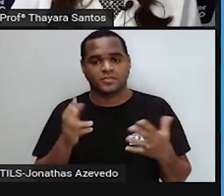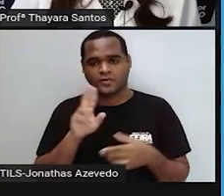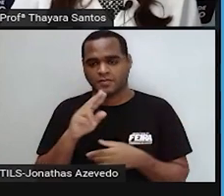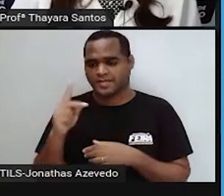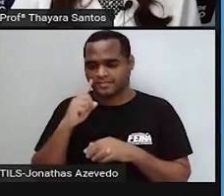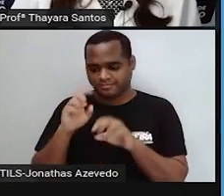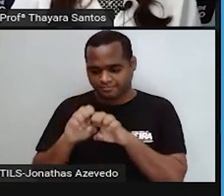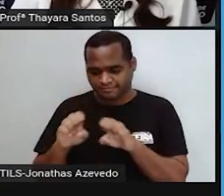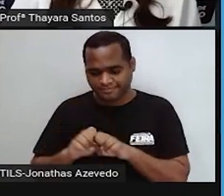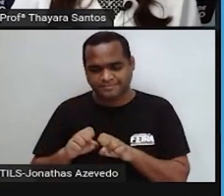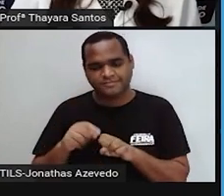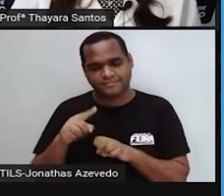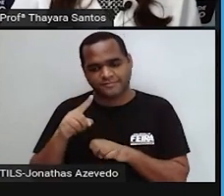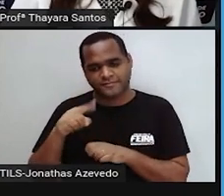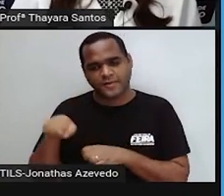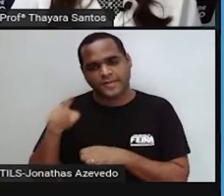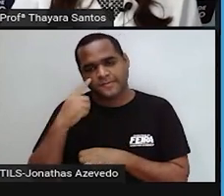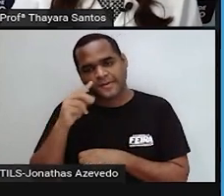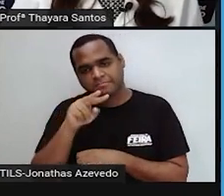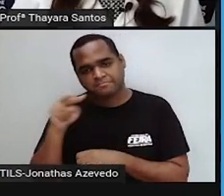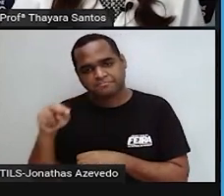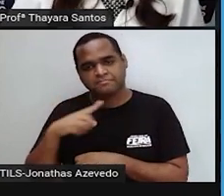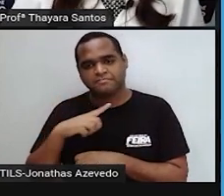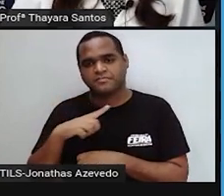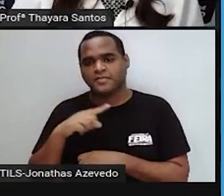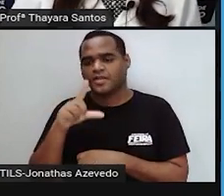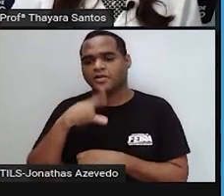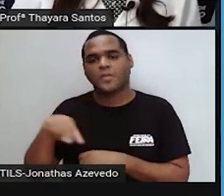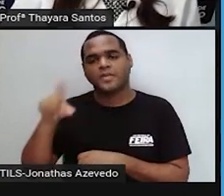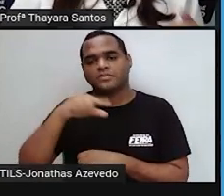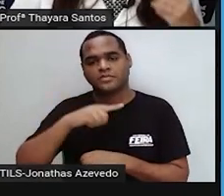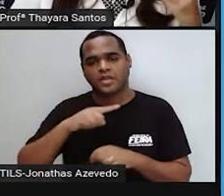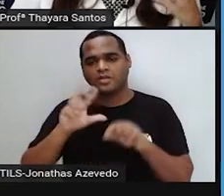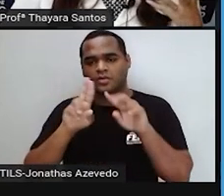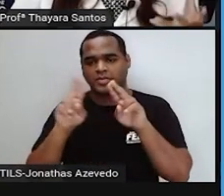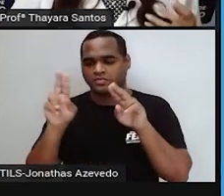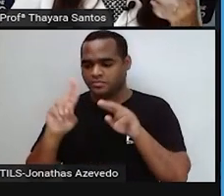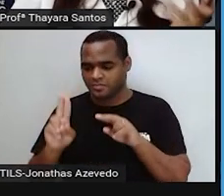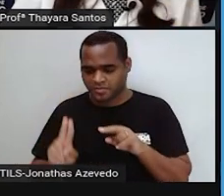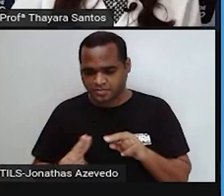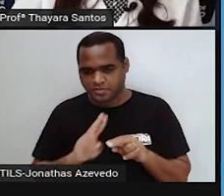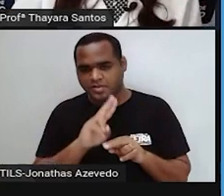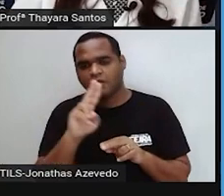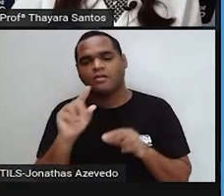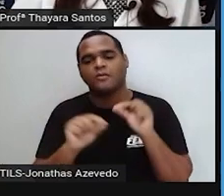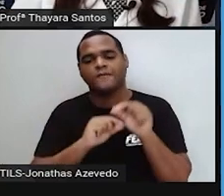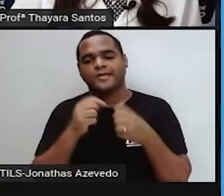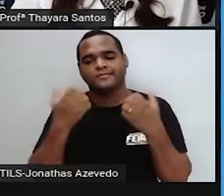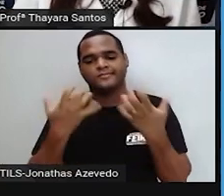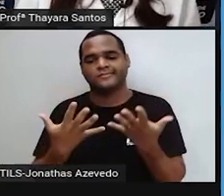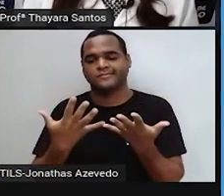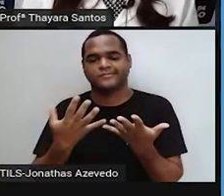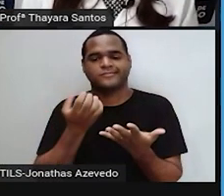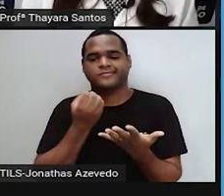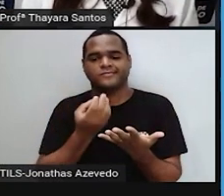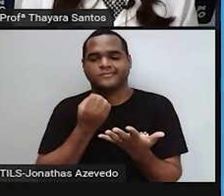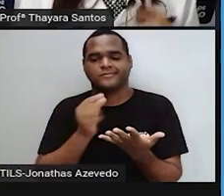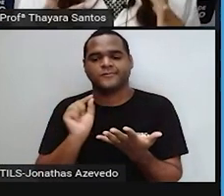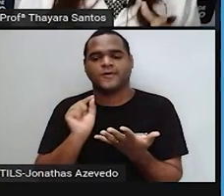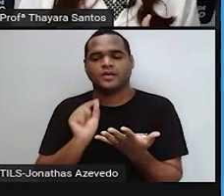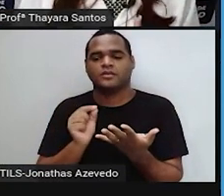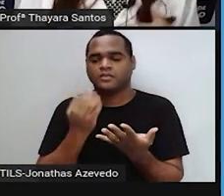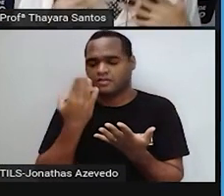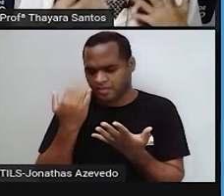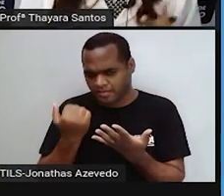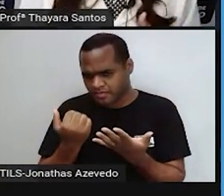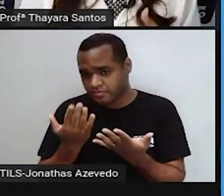estruturas que vocês estão vendo aqui. Ele tem essa forma arredondada. E qual é a função desse peroxissomo? A função dele é